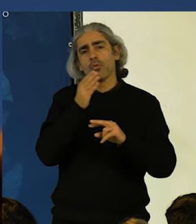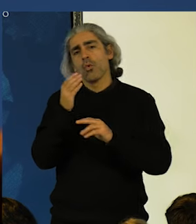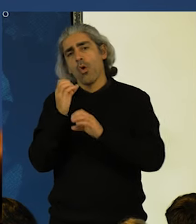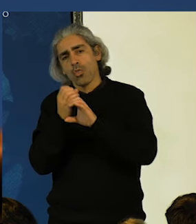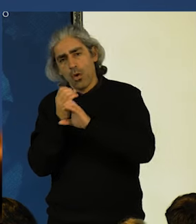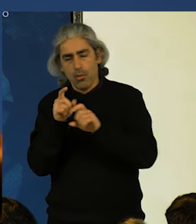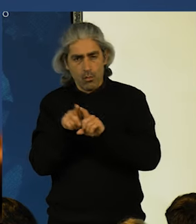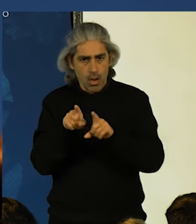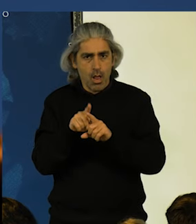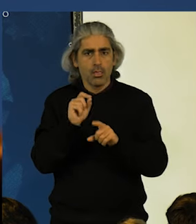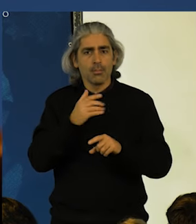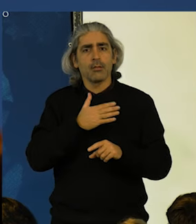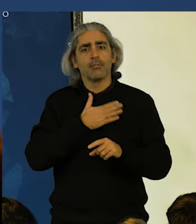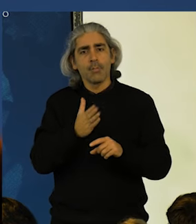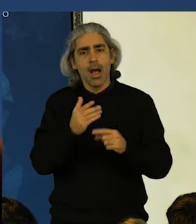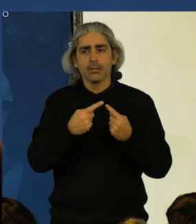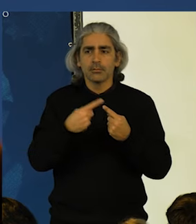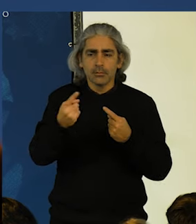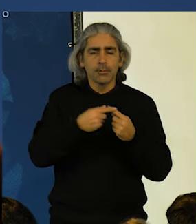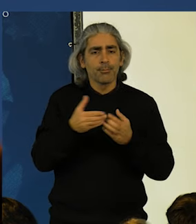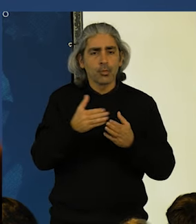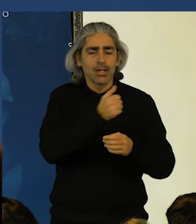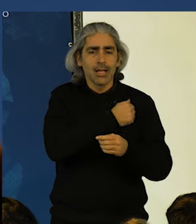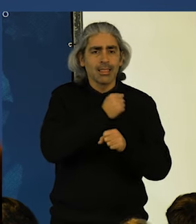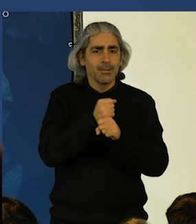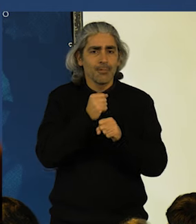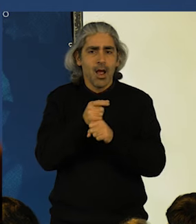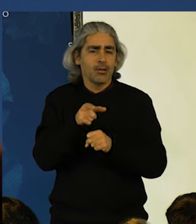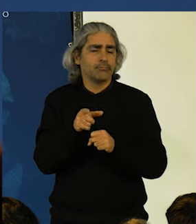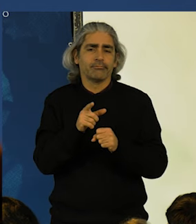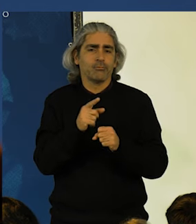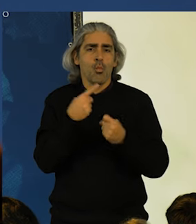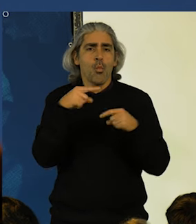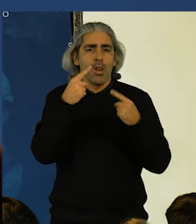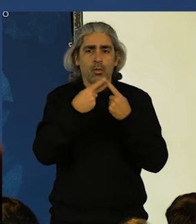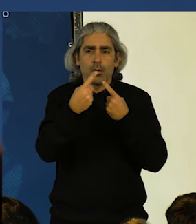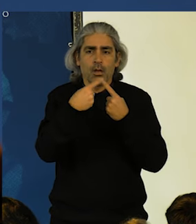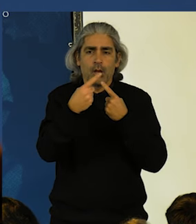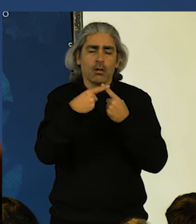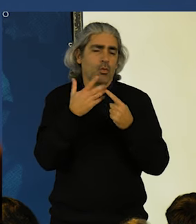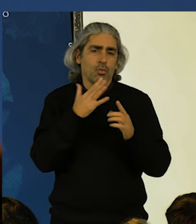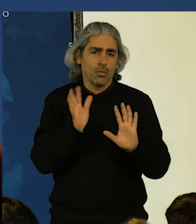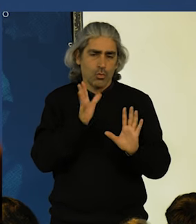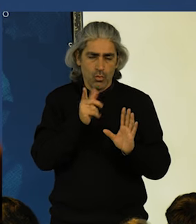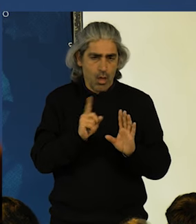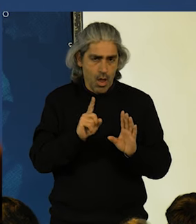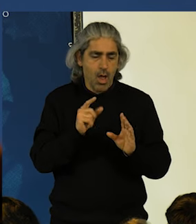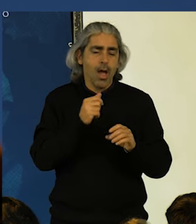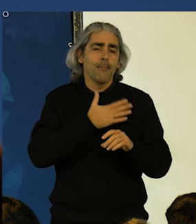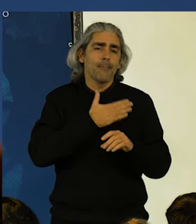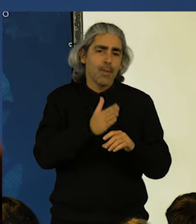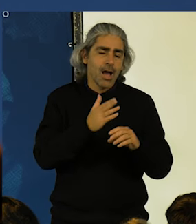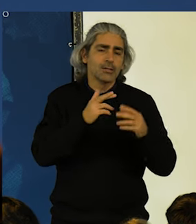passos limitados ao percurso casa-trabalho e a um só meio de transporte estão ultrapassados. Queremos passos da rede municipal,